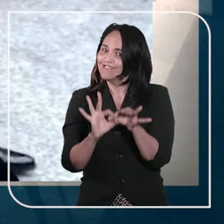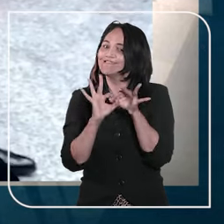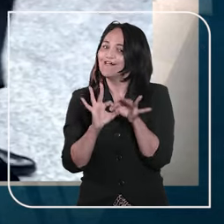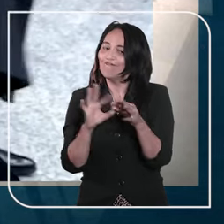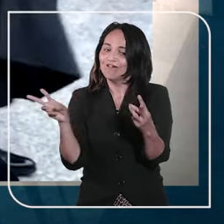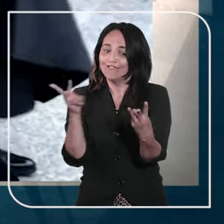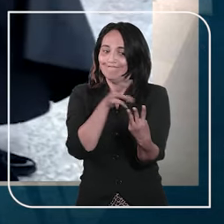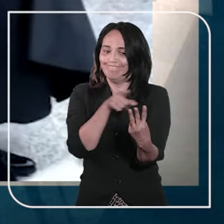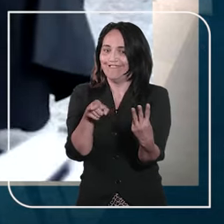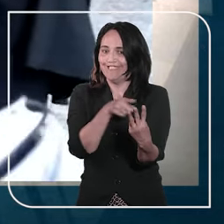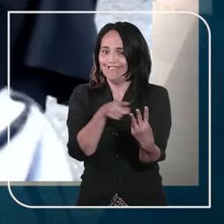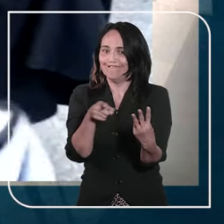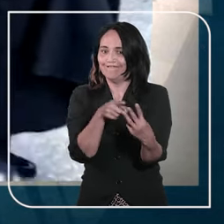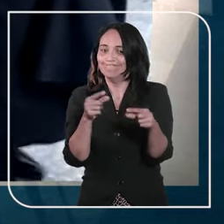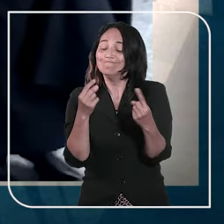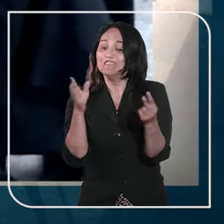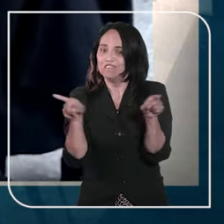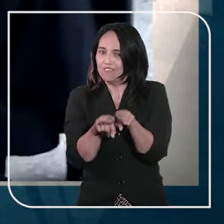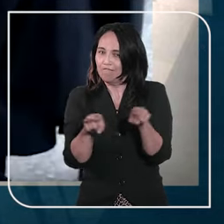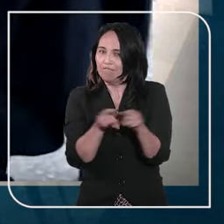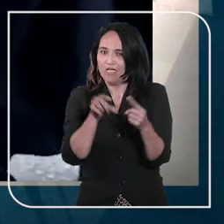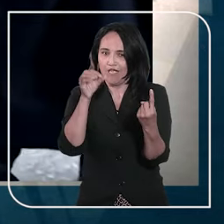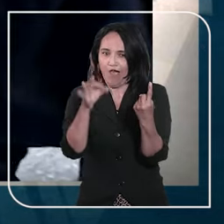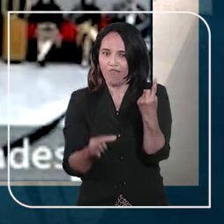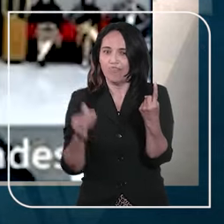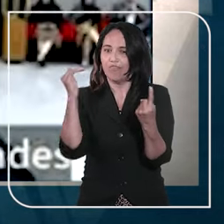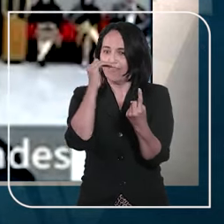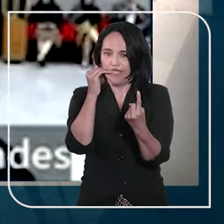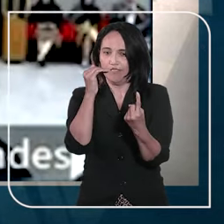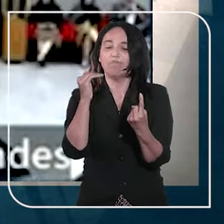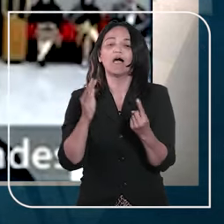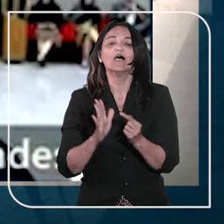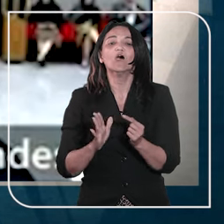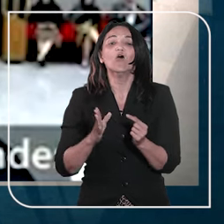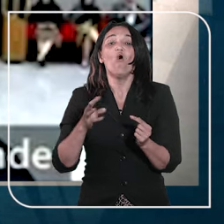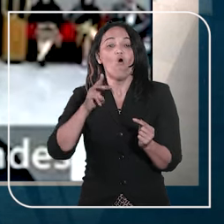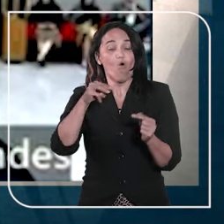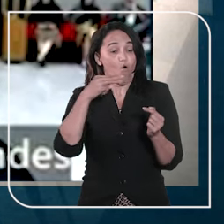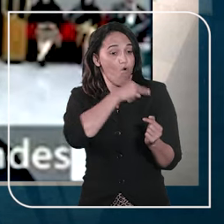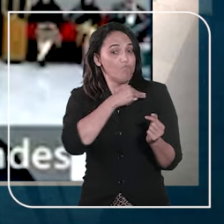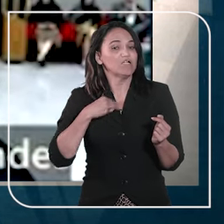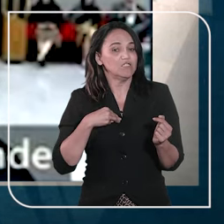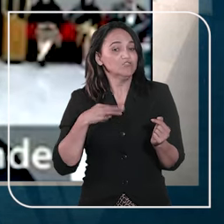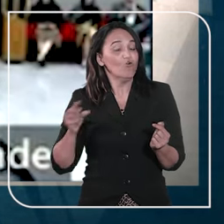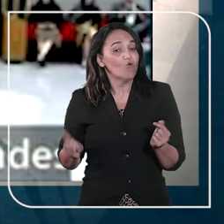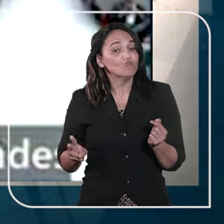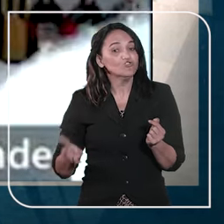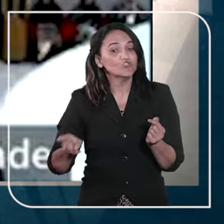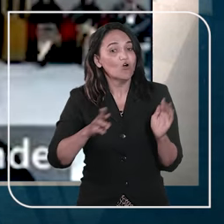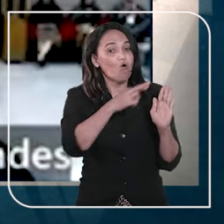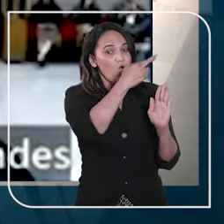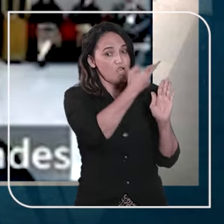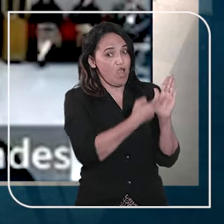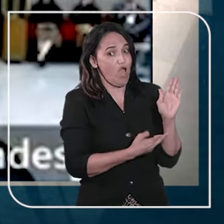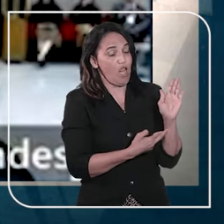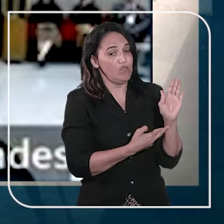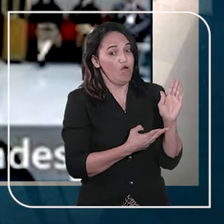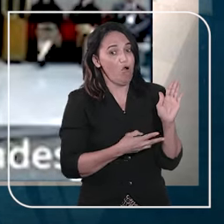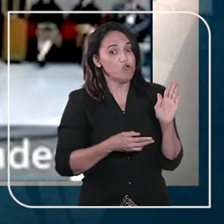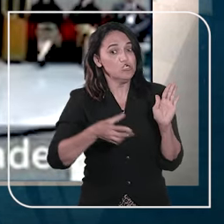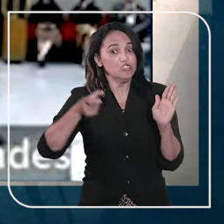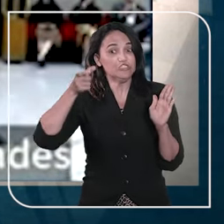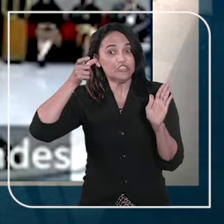negociação de decisões judiciais favoráveis ao grupo. Og Fernandes ainda explicou que relatórios de inteligência